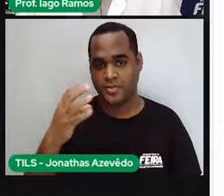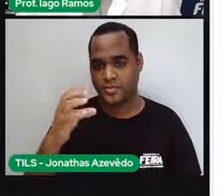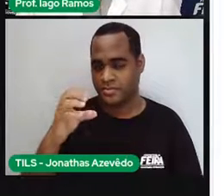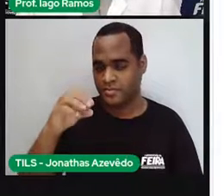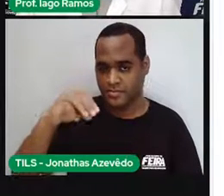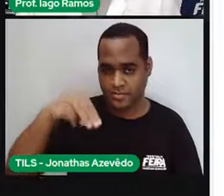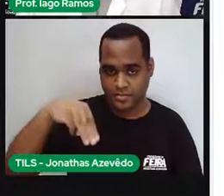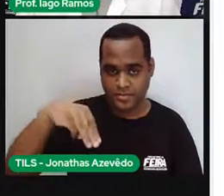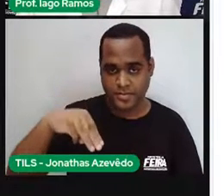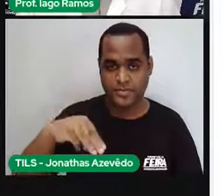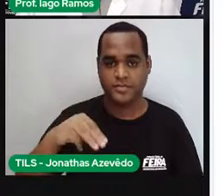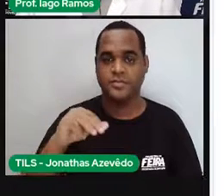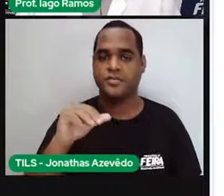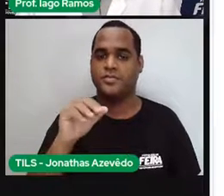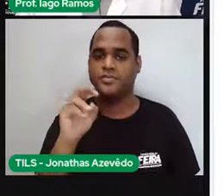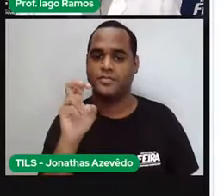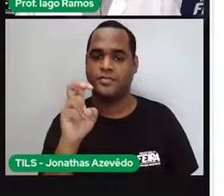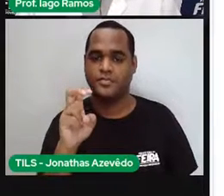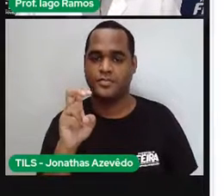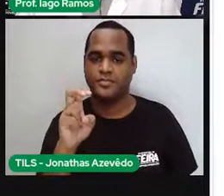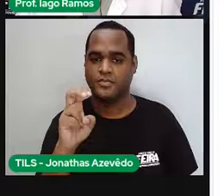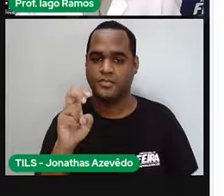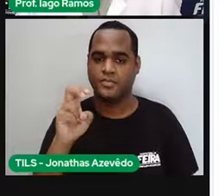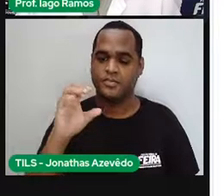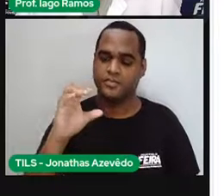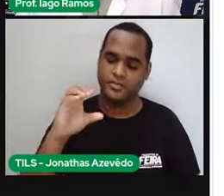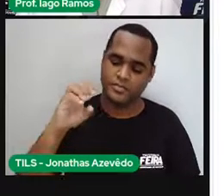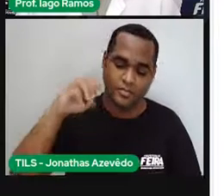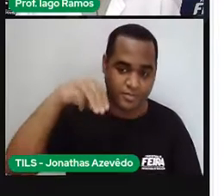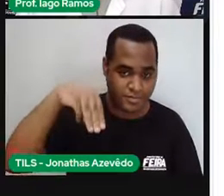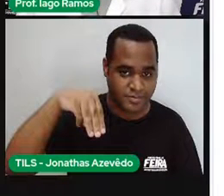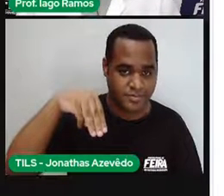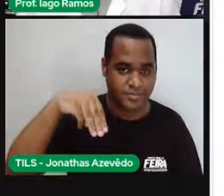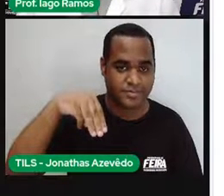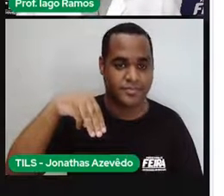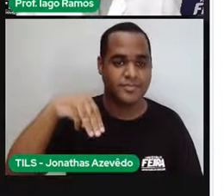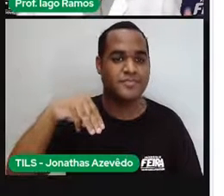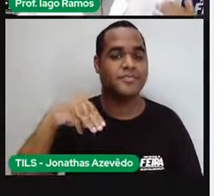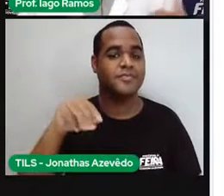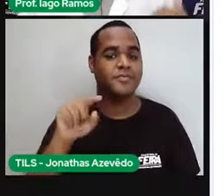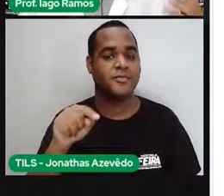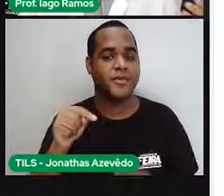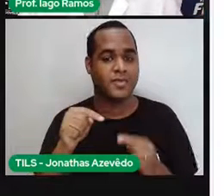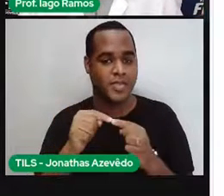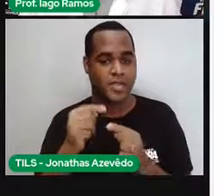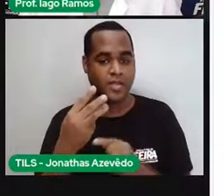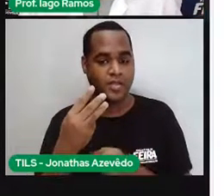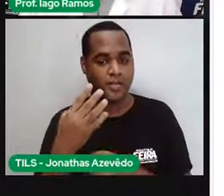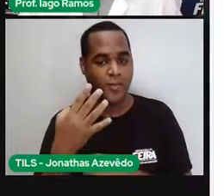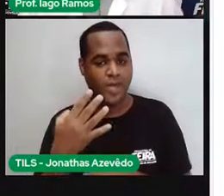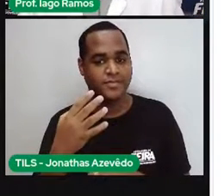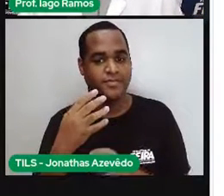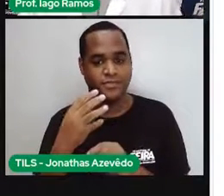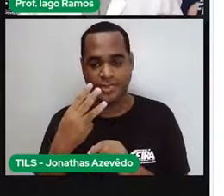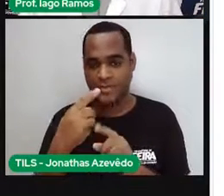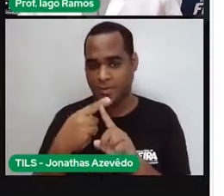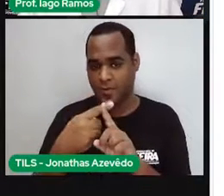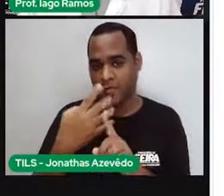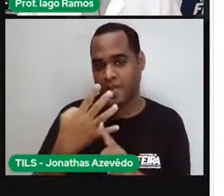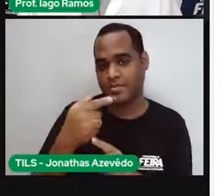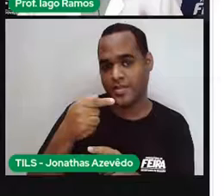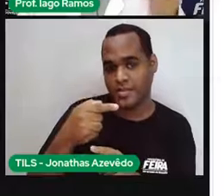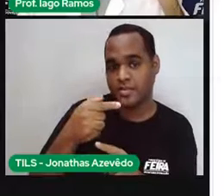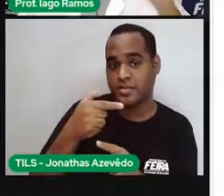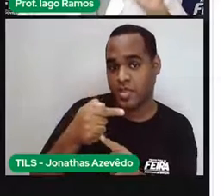lado que tem 4 centímetros mais o lado que tem 5. 3 mais 4, 7, 7 mais